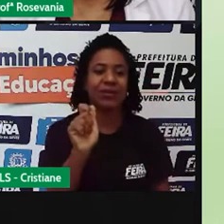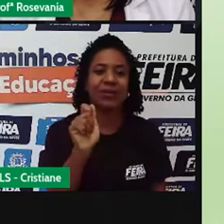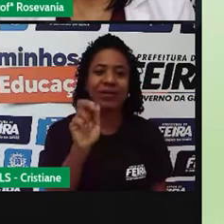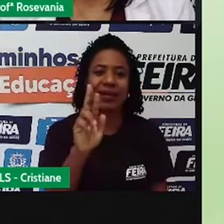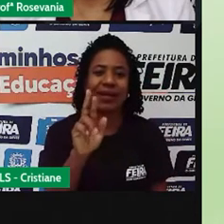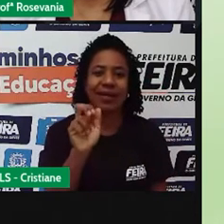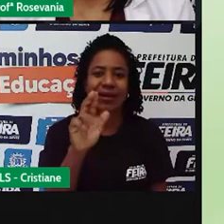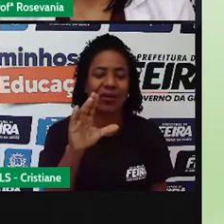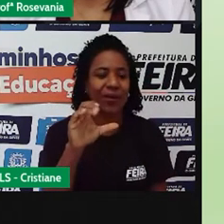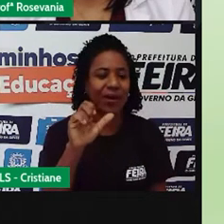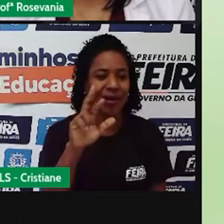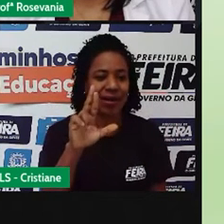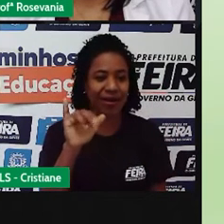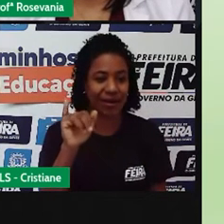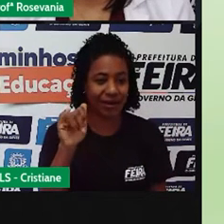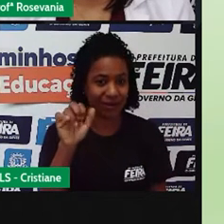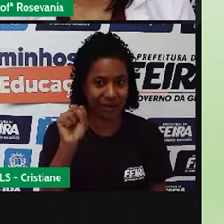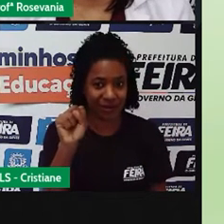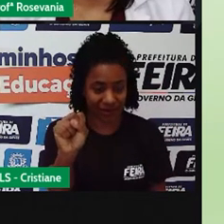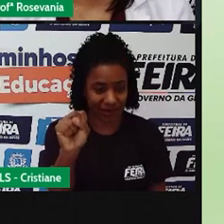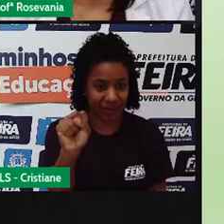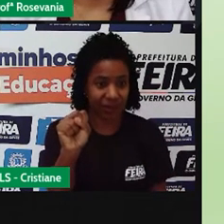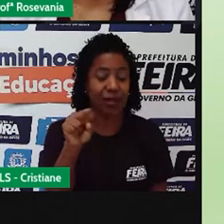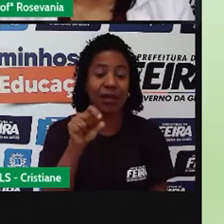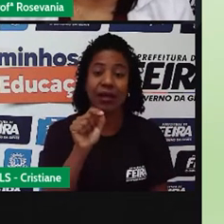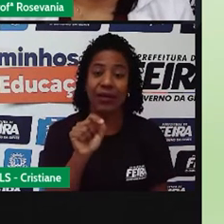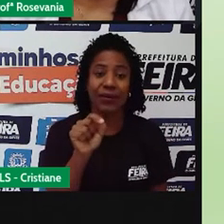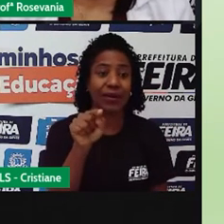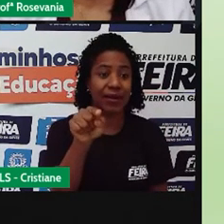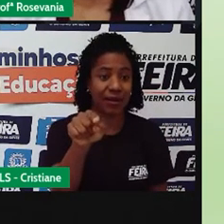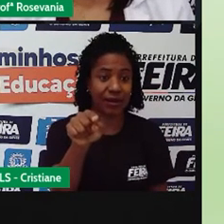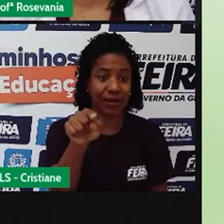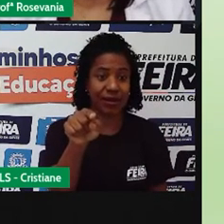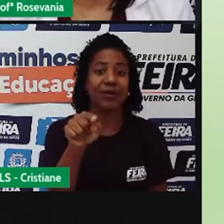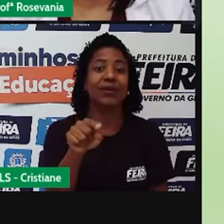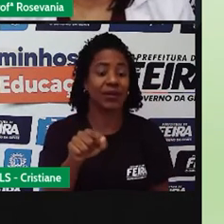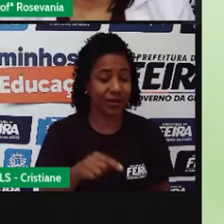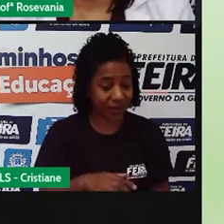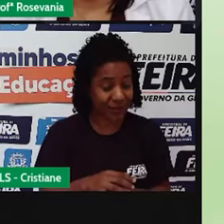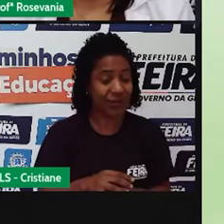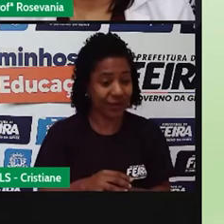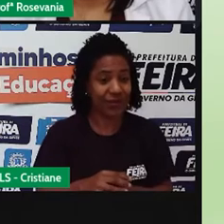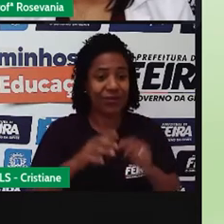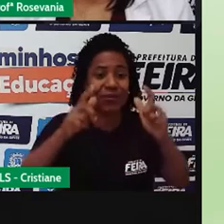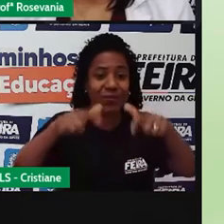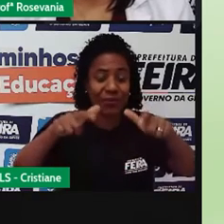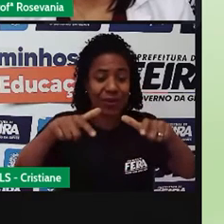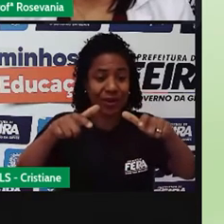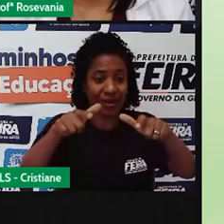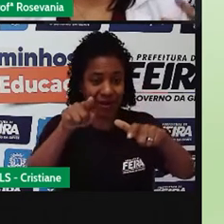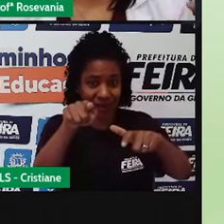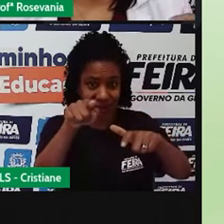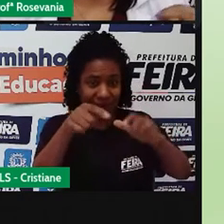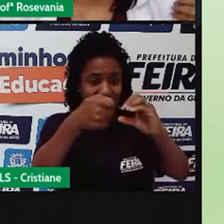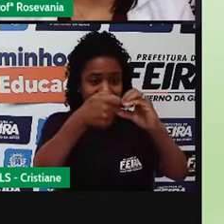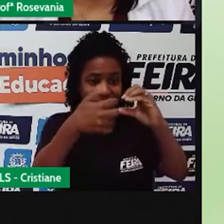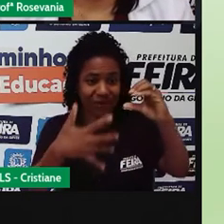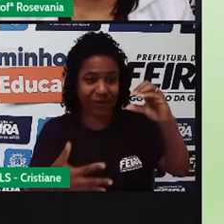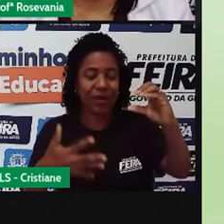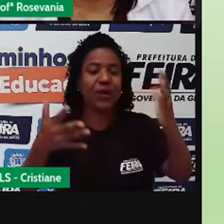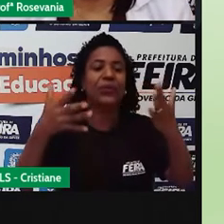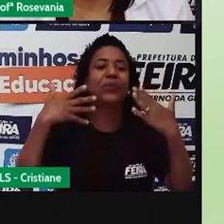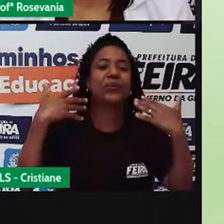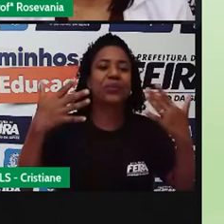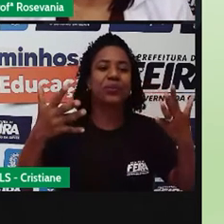mata aqui, ela tem uma característica que ela já tá na região subtropical, então tem uma característica de área, né, um